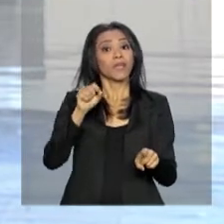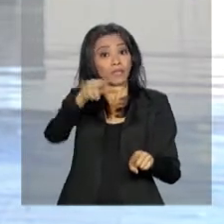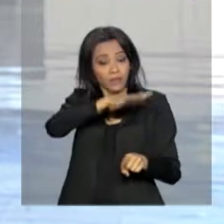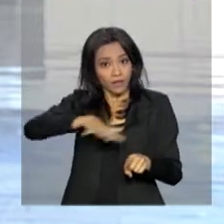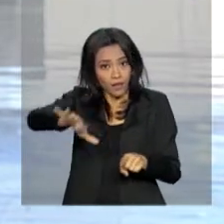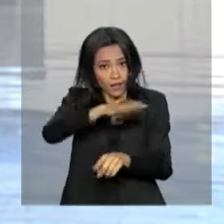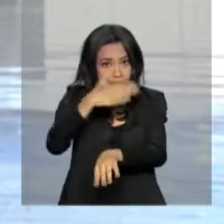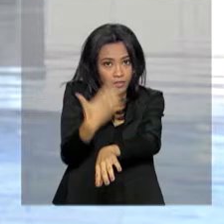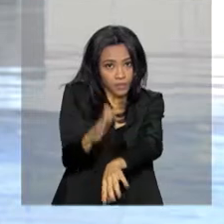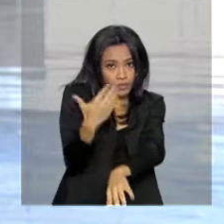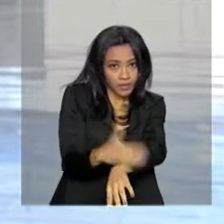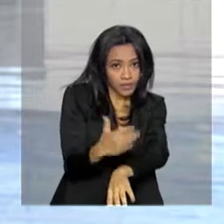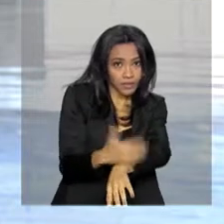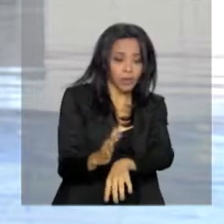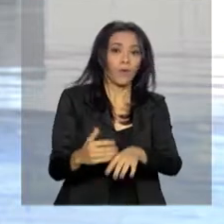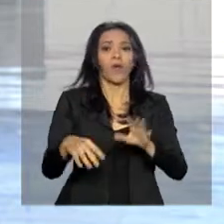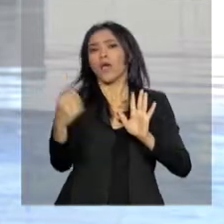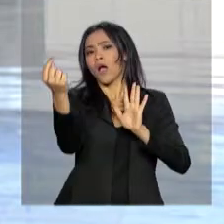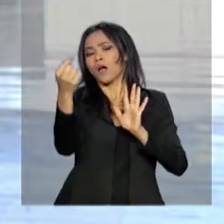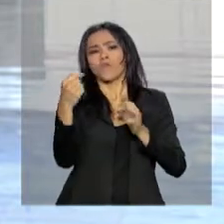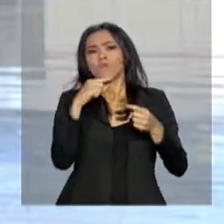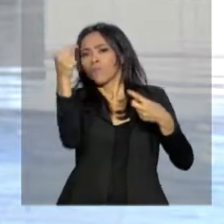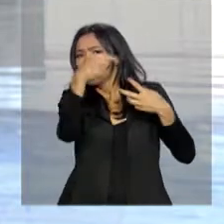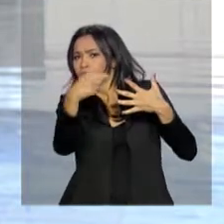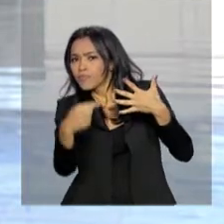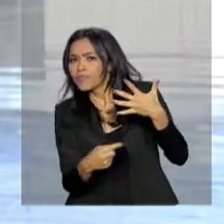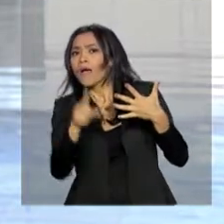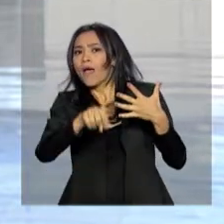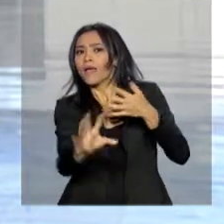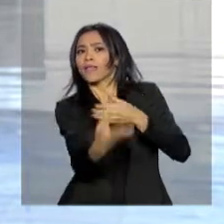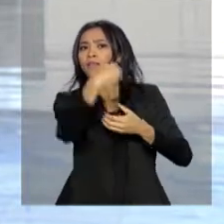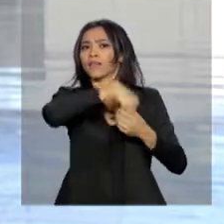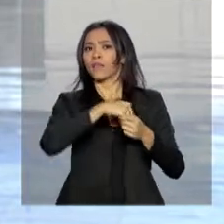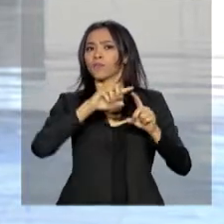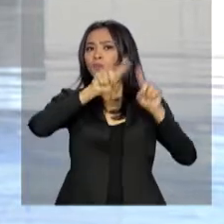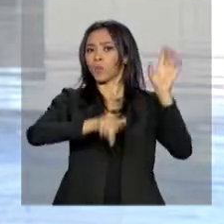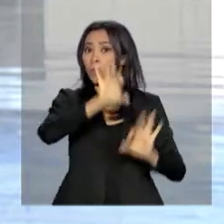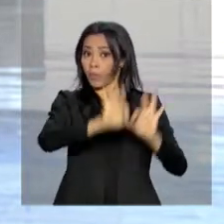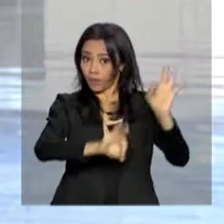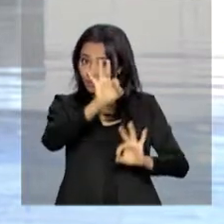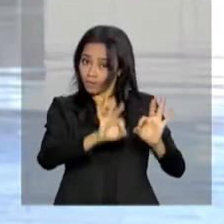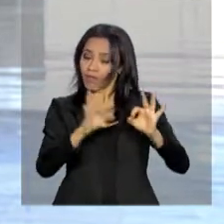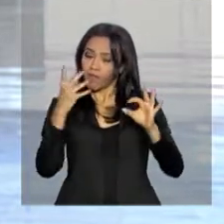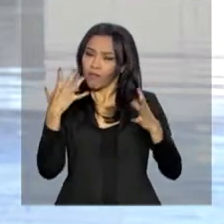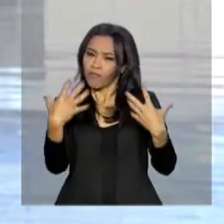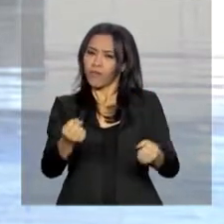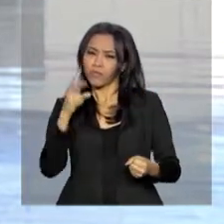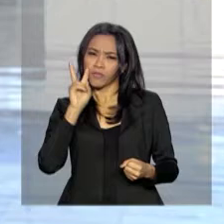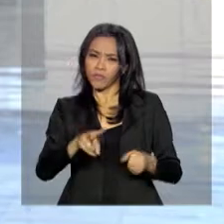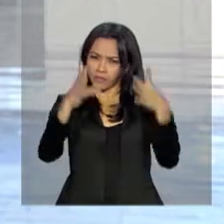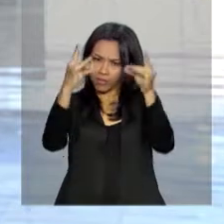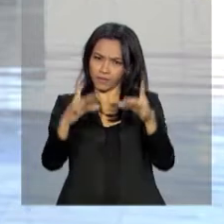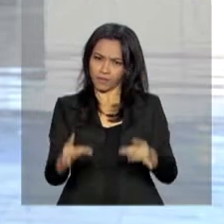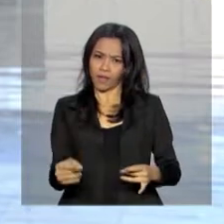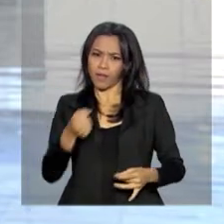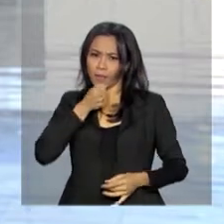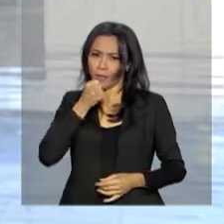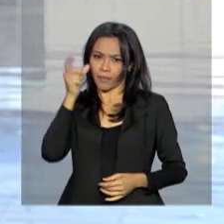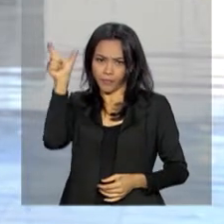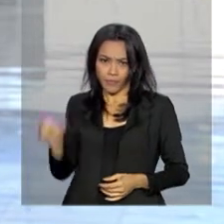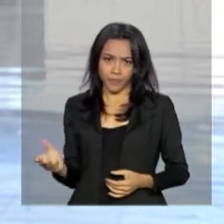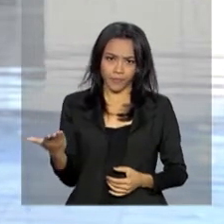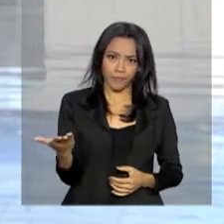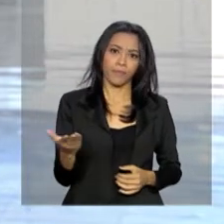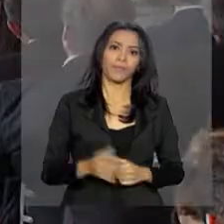capacitação. As ações fazem parte do plano Progredir. Vamos conferir os detalhes na reportagem de Paulo La Sálvia.